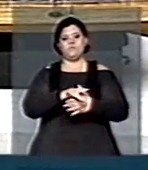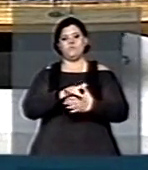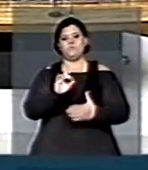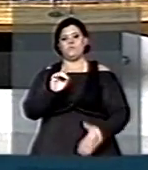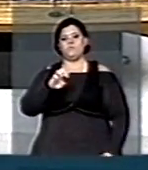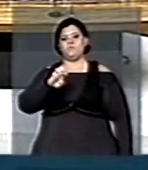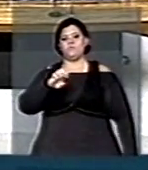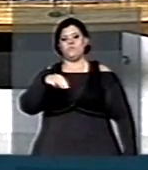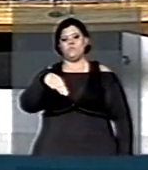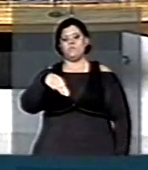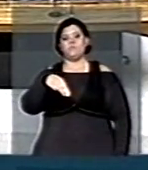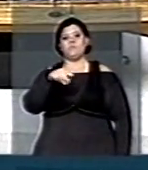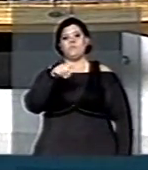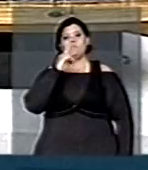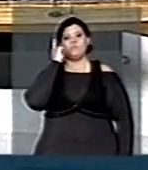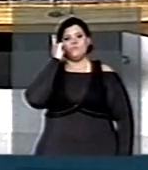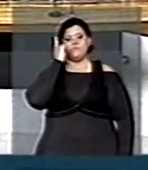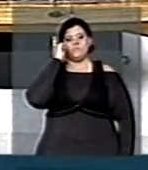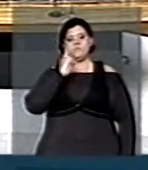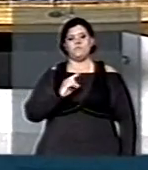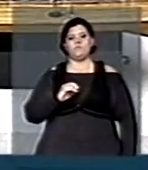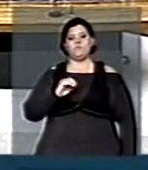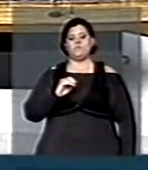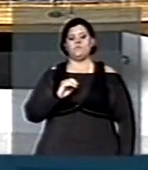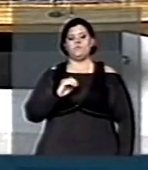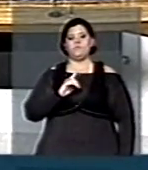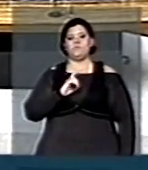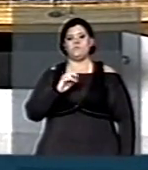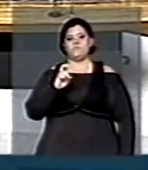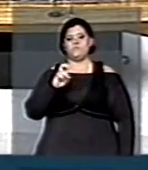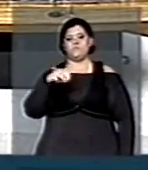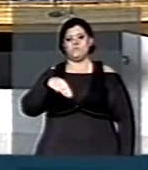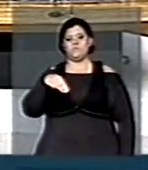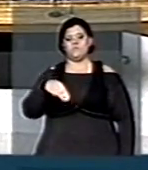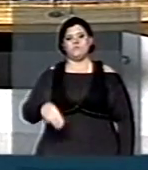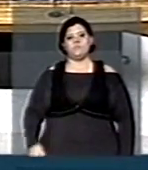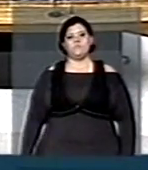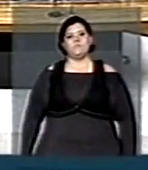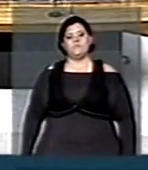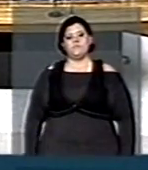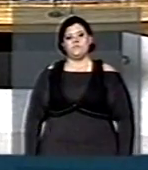Vossa Excelência, deputado Mendonça Filho, dispõe de cinco minutos.